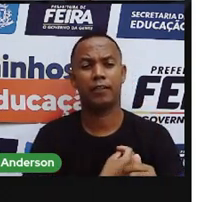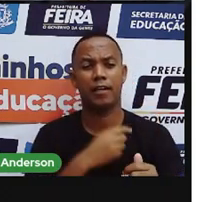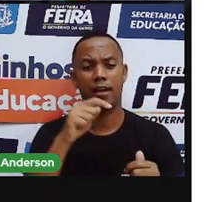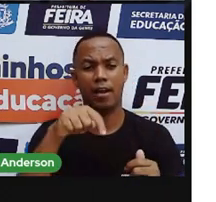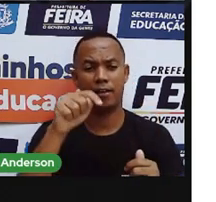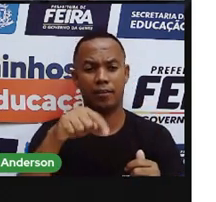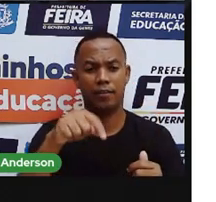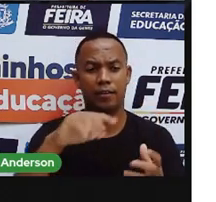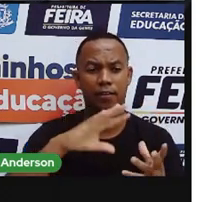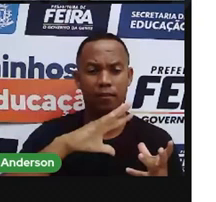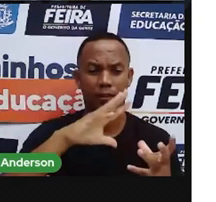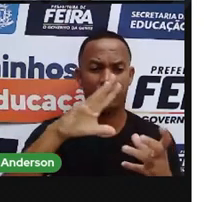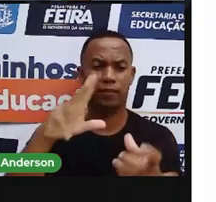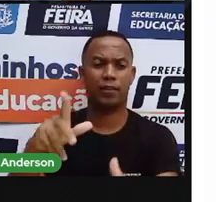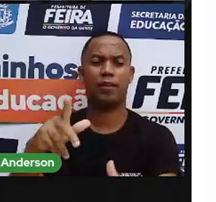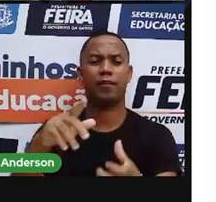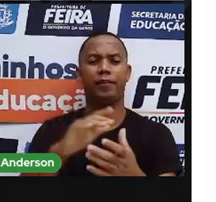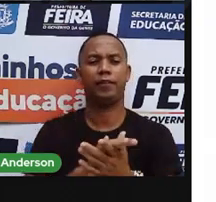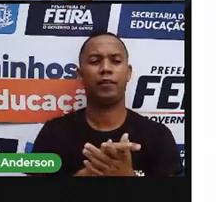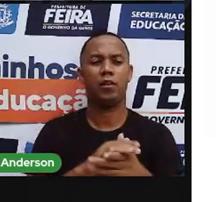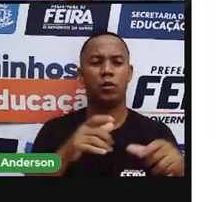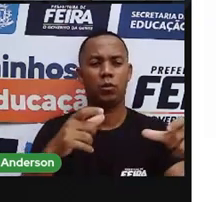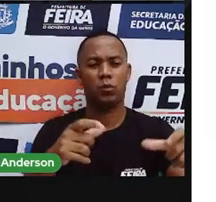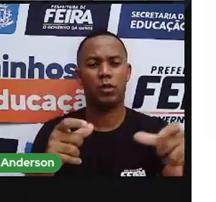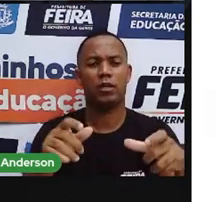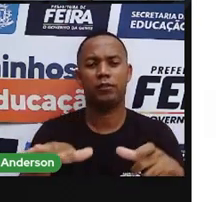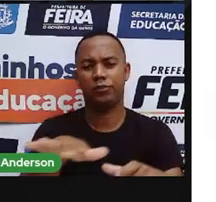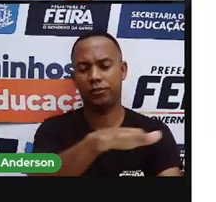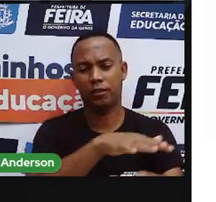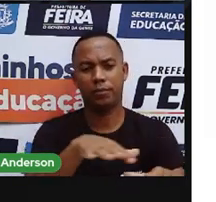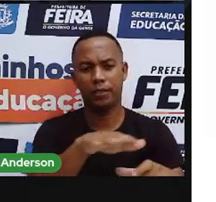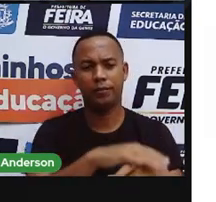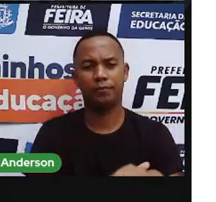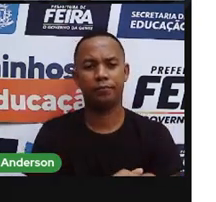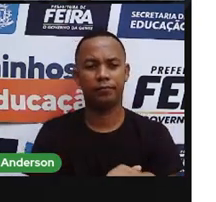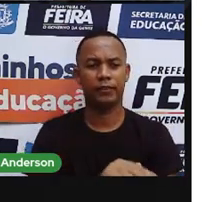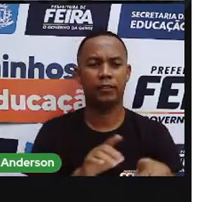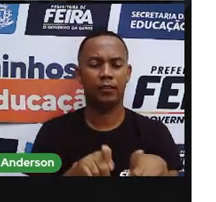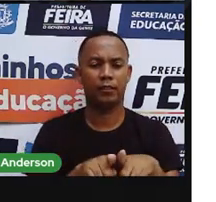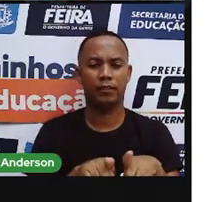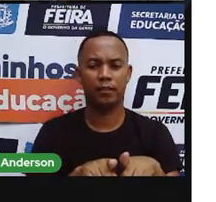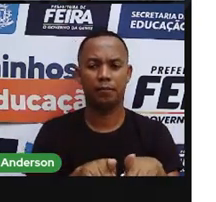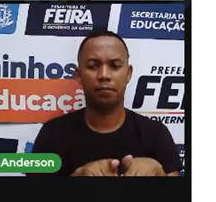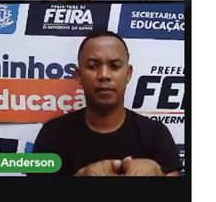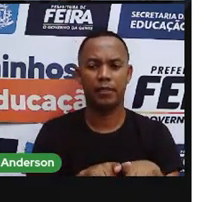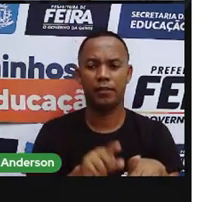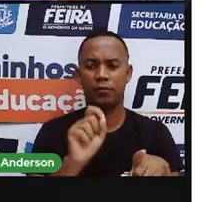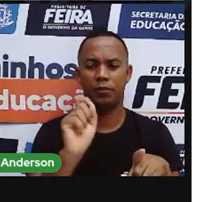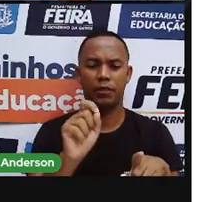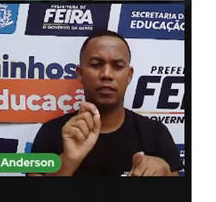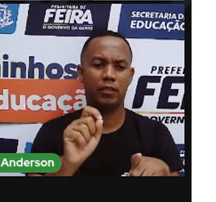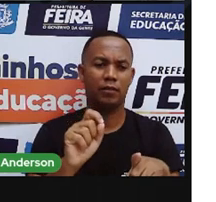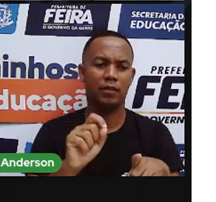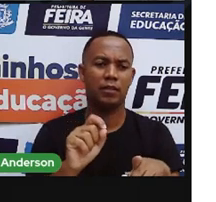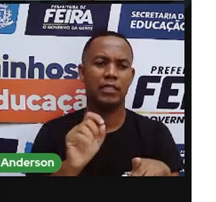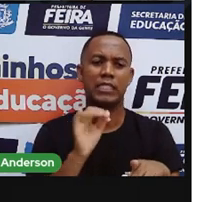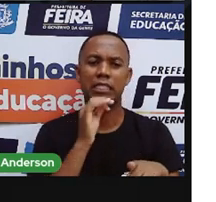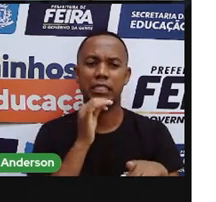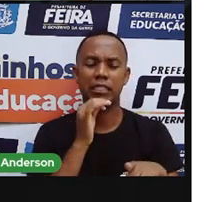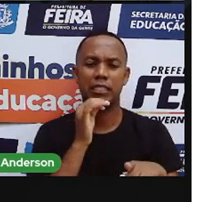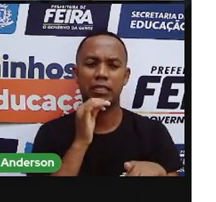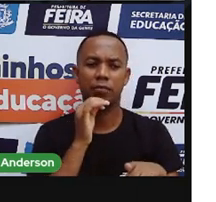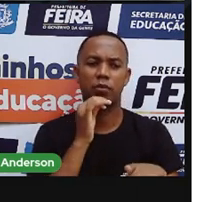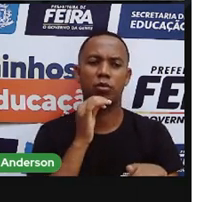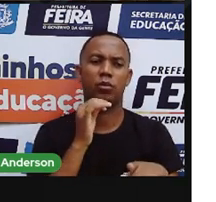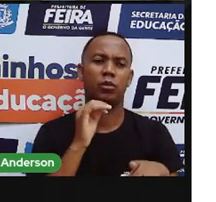habitam, que moram, na verdade, naquela região. E é capaz, até, de contaminar os lençóis preáticos. O que é o lençóis